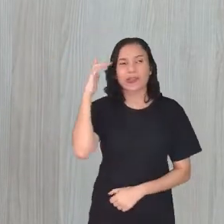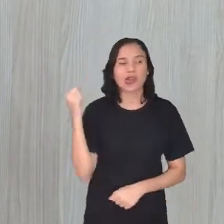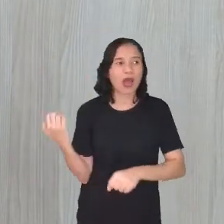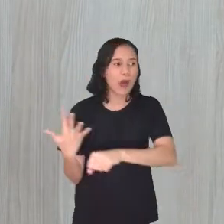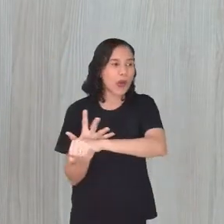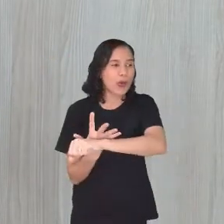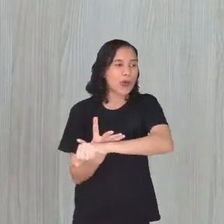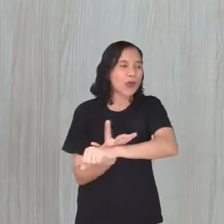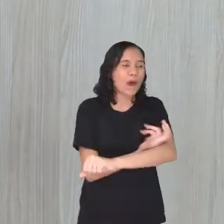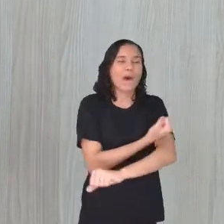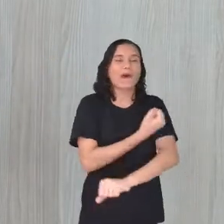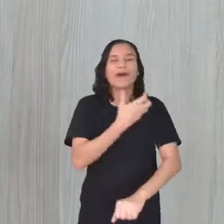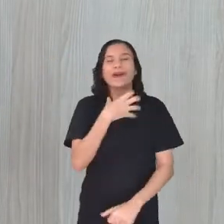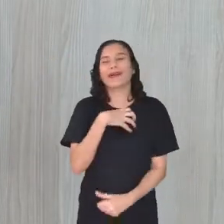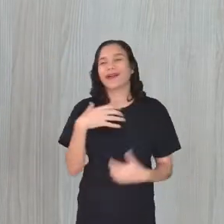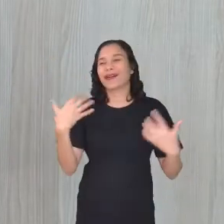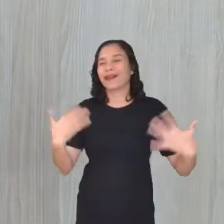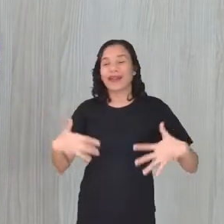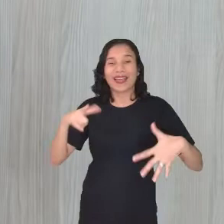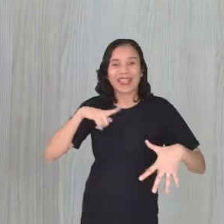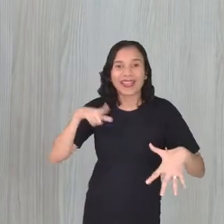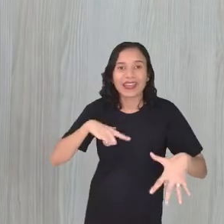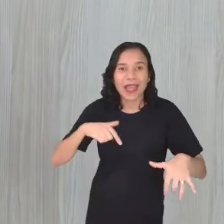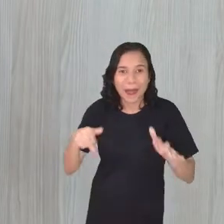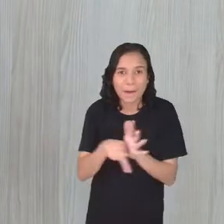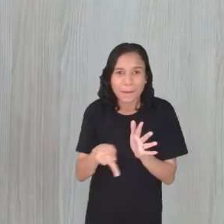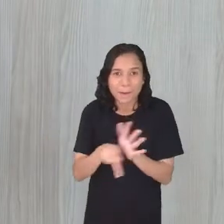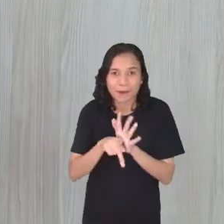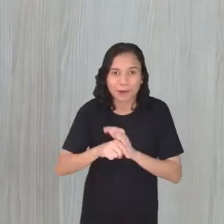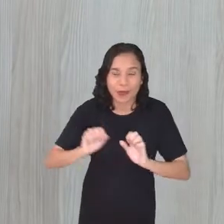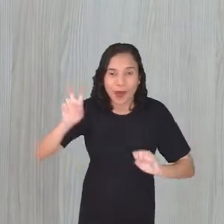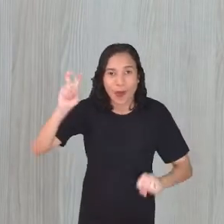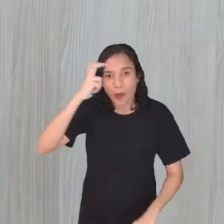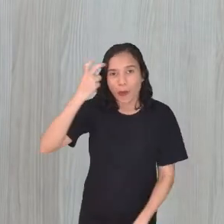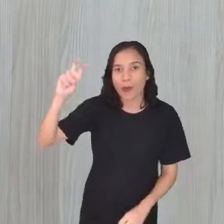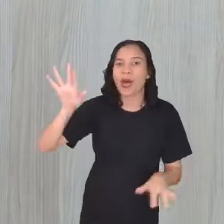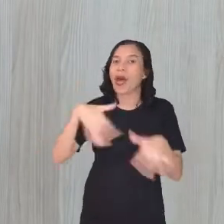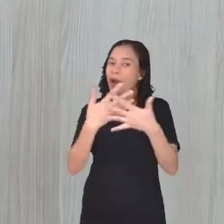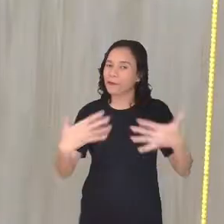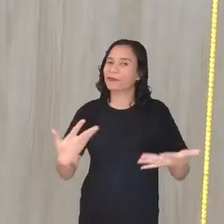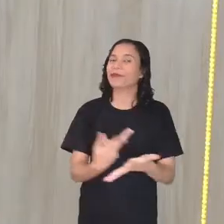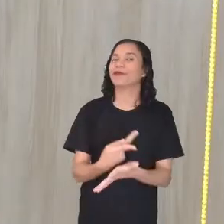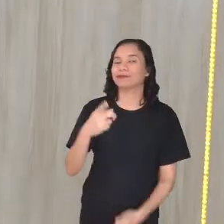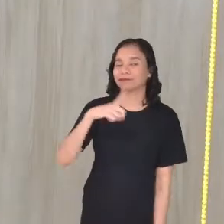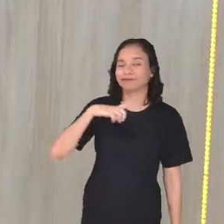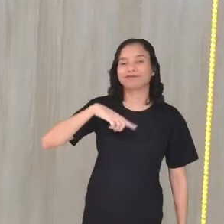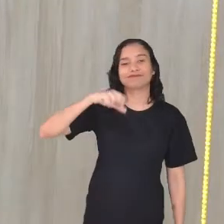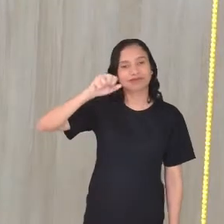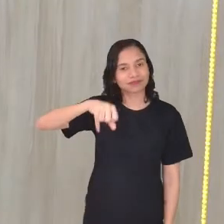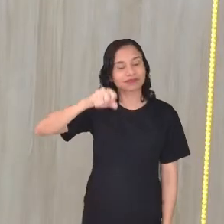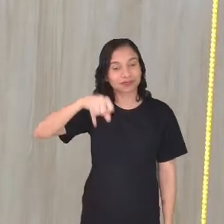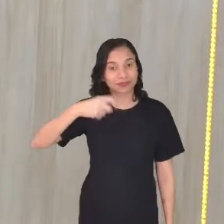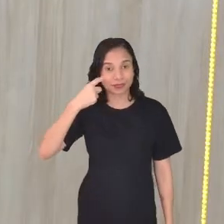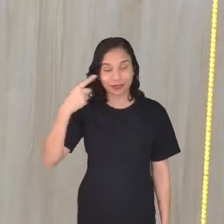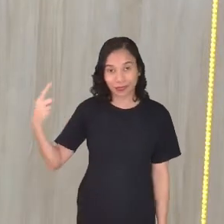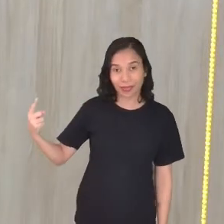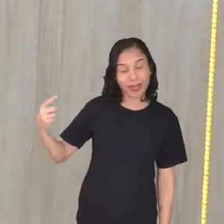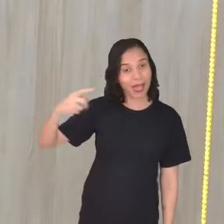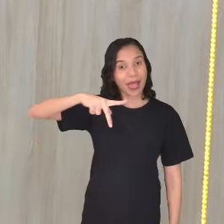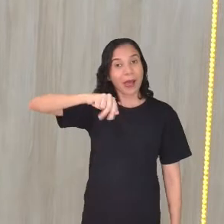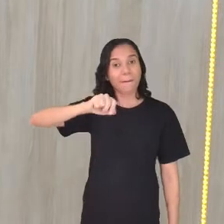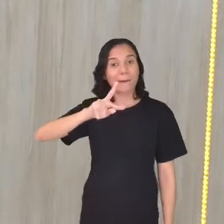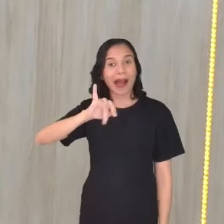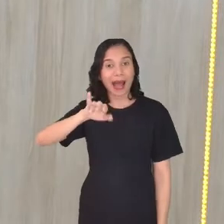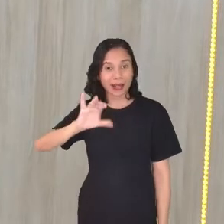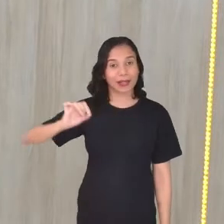tá ali. Principalmente quando tem esses movimentos culturais, né? Que acontecem no centro. Exatamente. O Pátio de São Pedro, ele